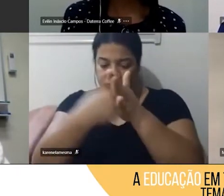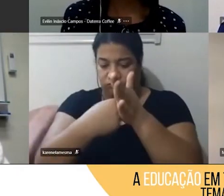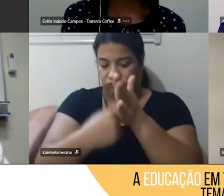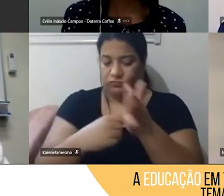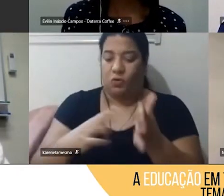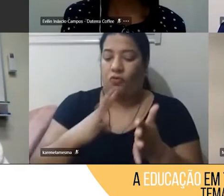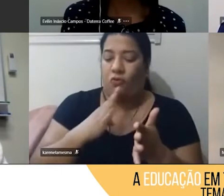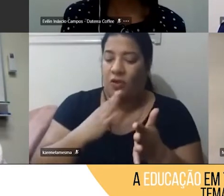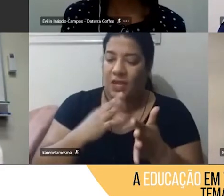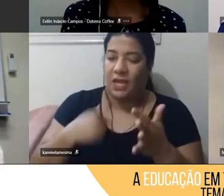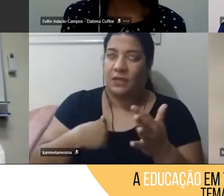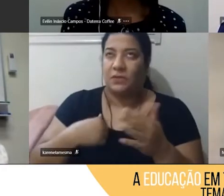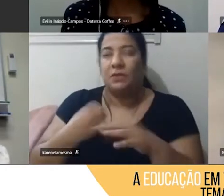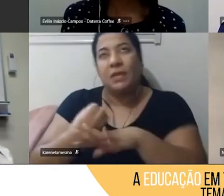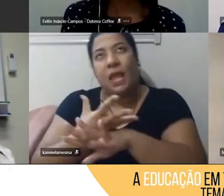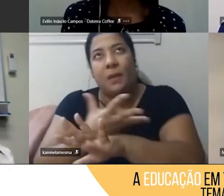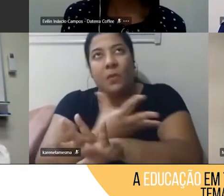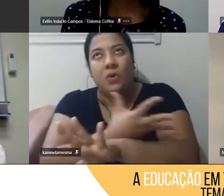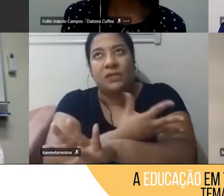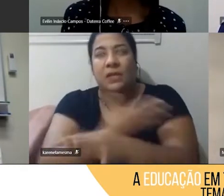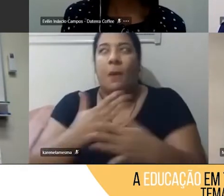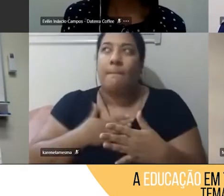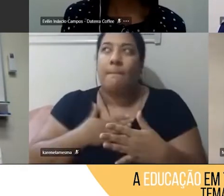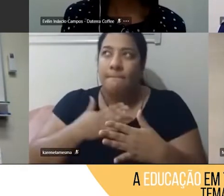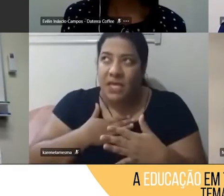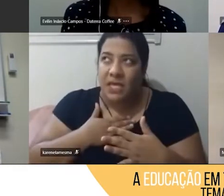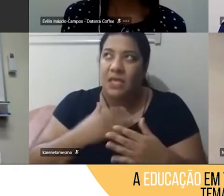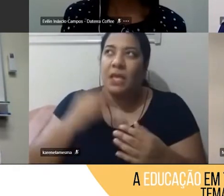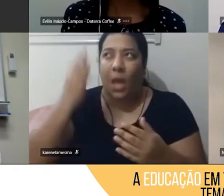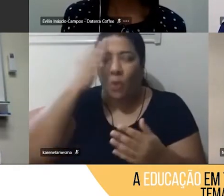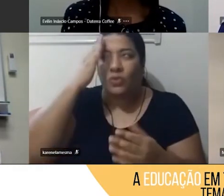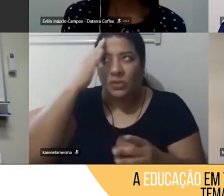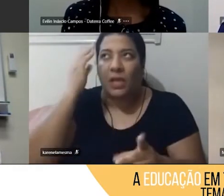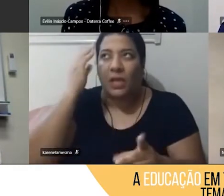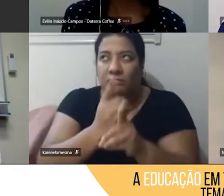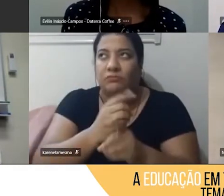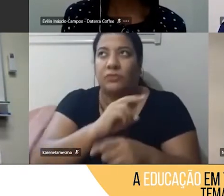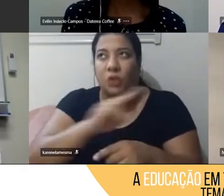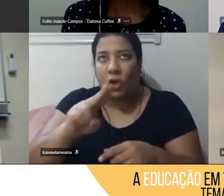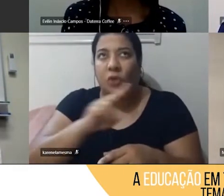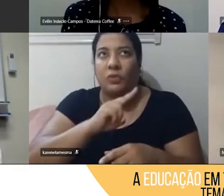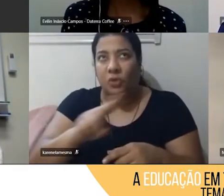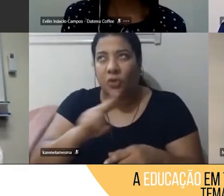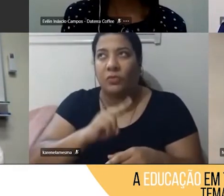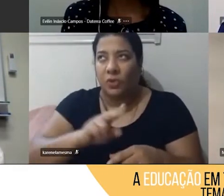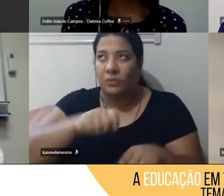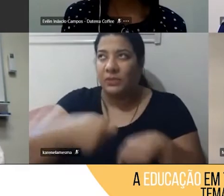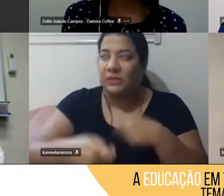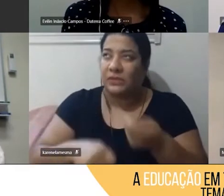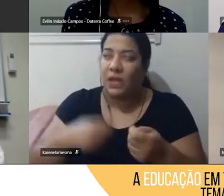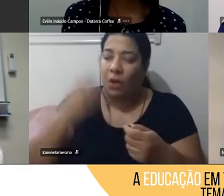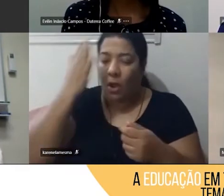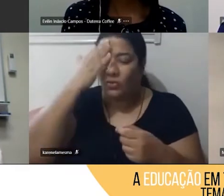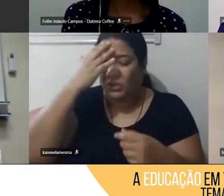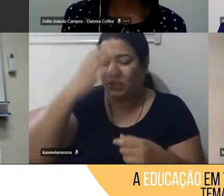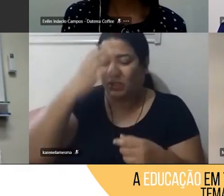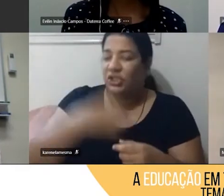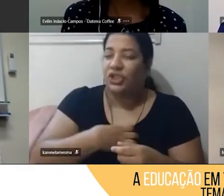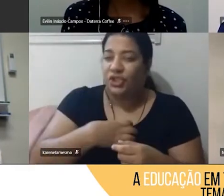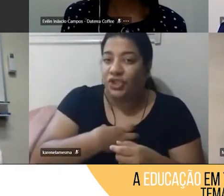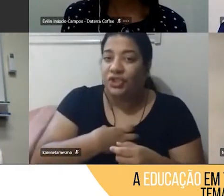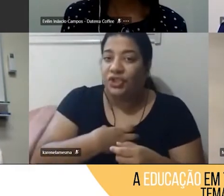as minhas emoções, consigo nomear essas emoções, consigo, de fato, além de nomear,